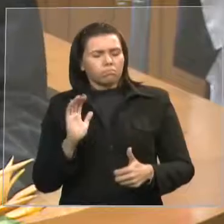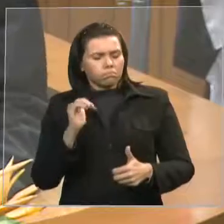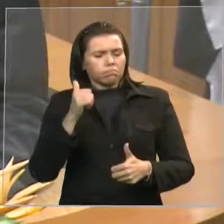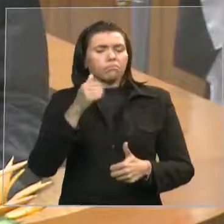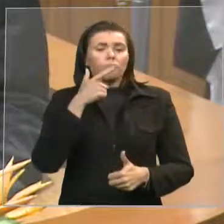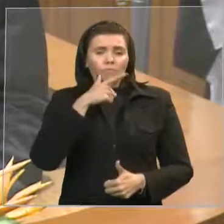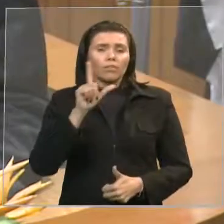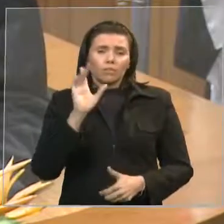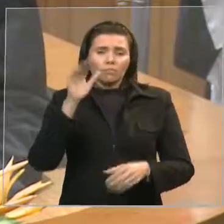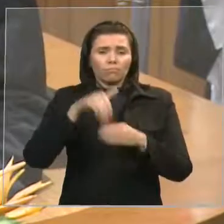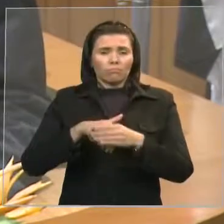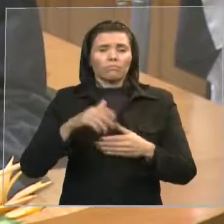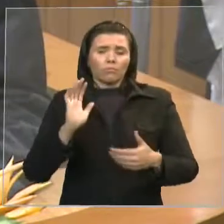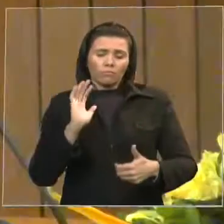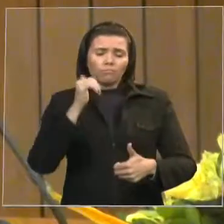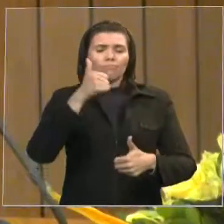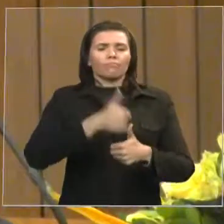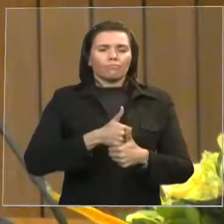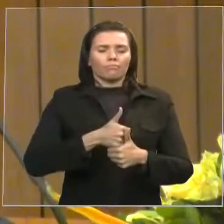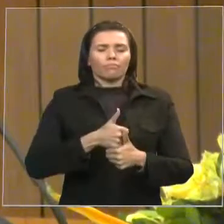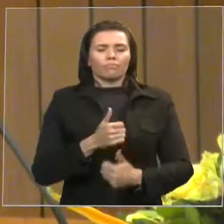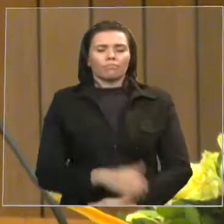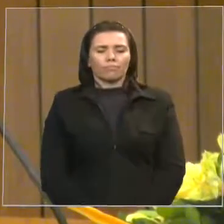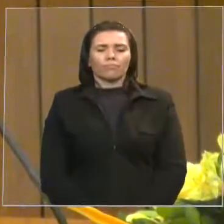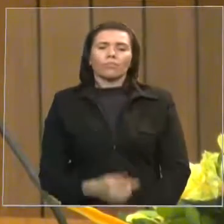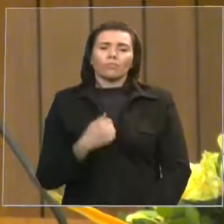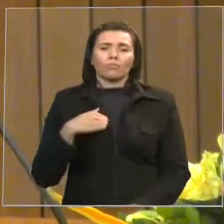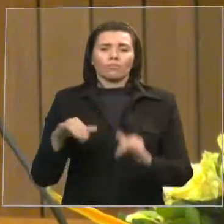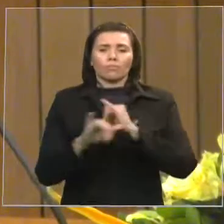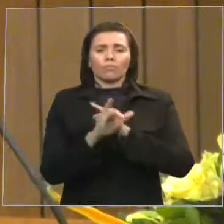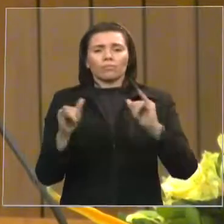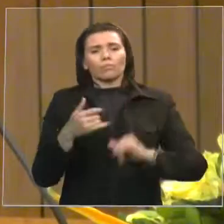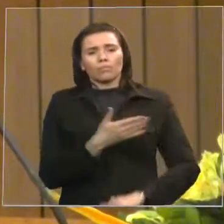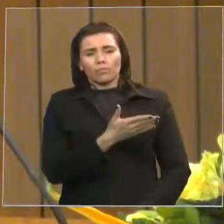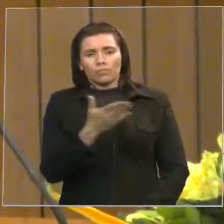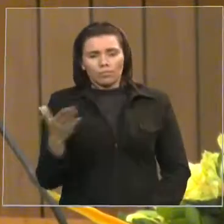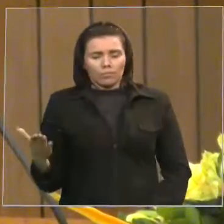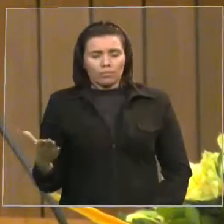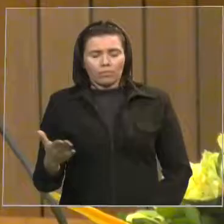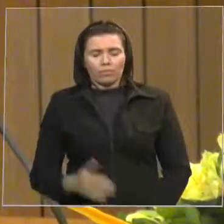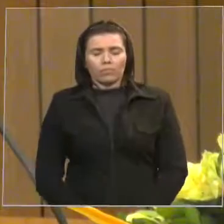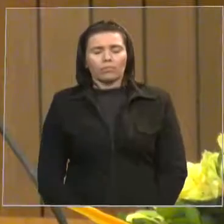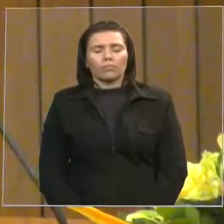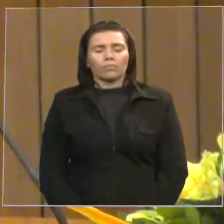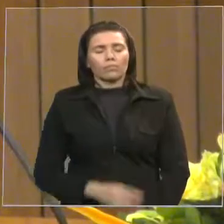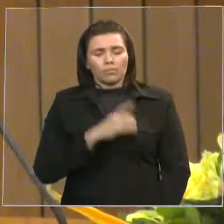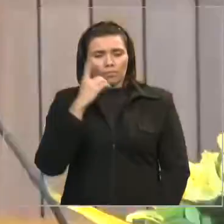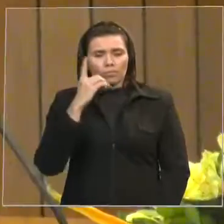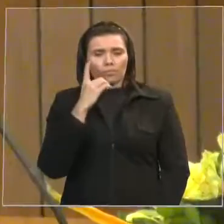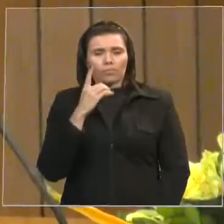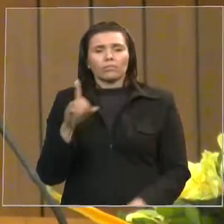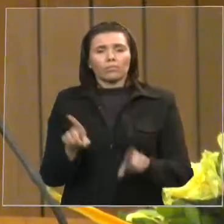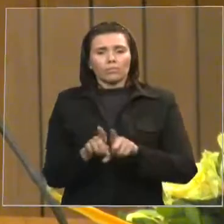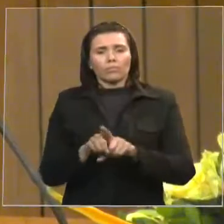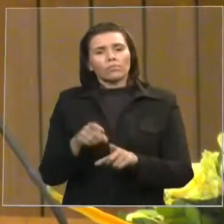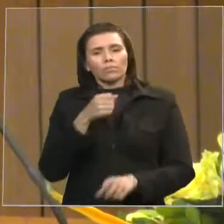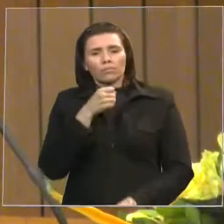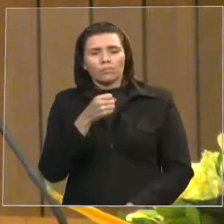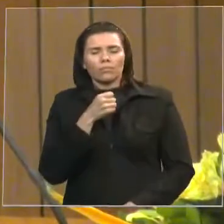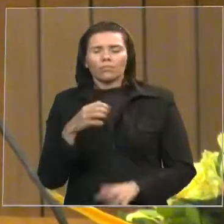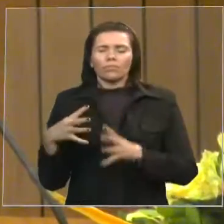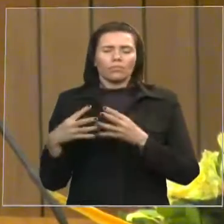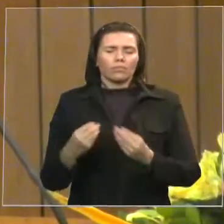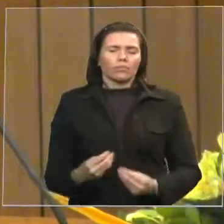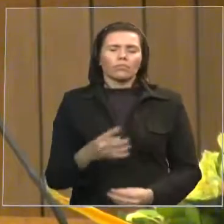que trago ao conhecimento da imprensa dos parlamentares e de todos que nos